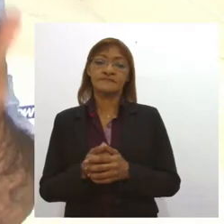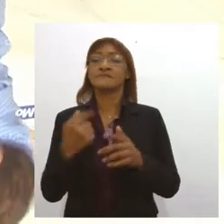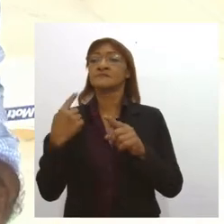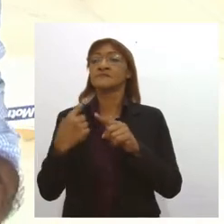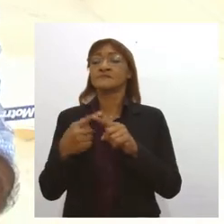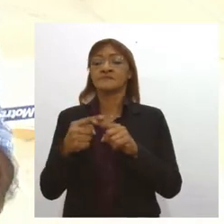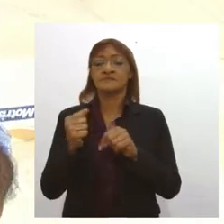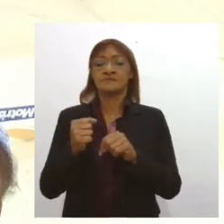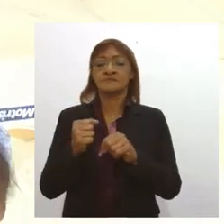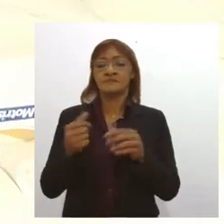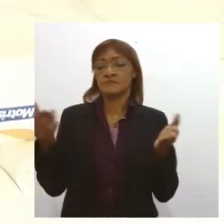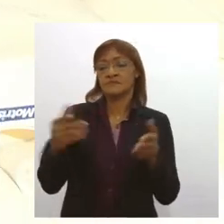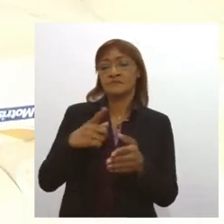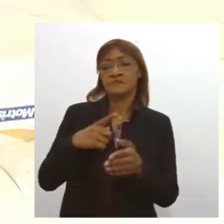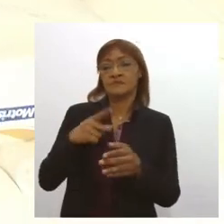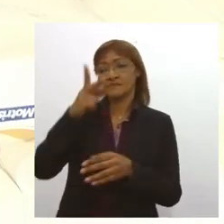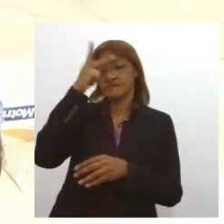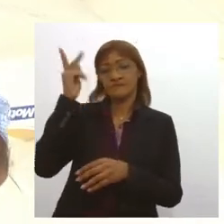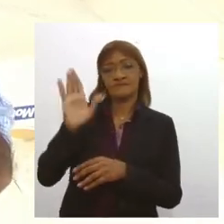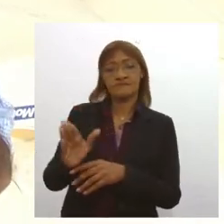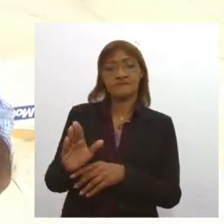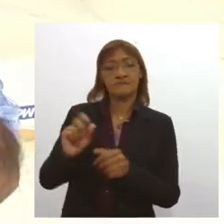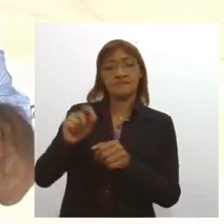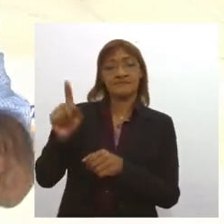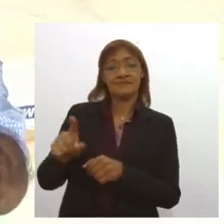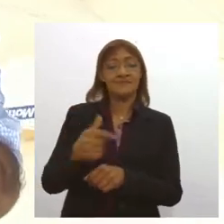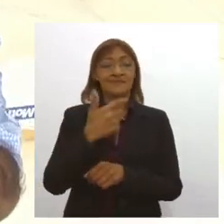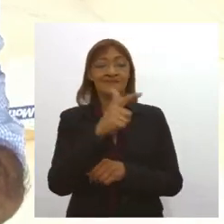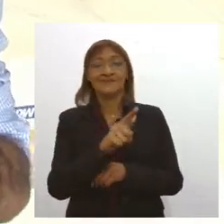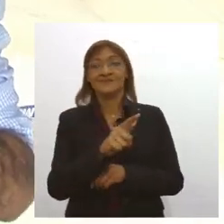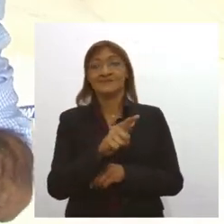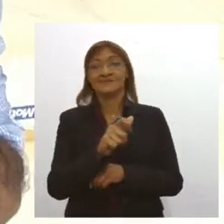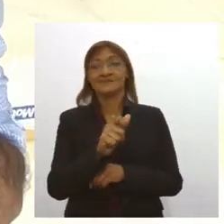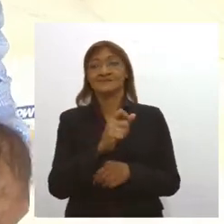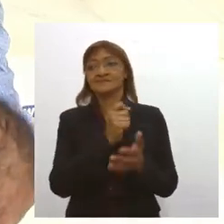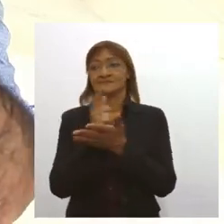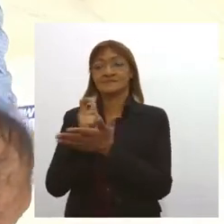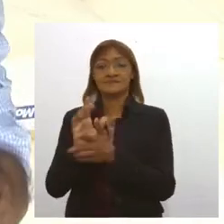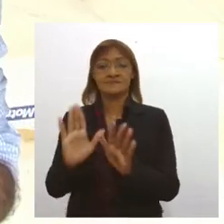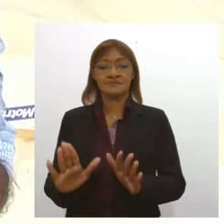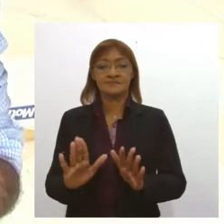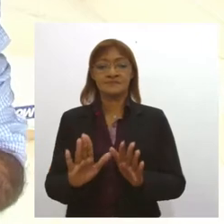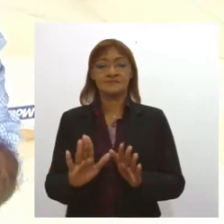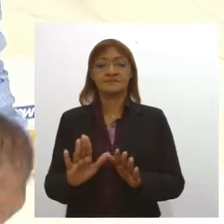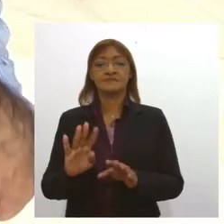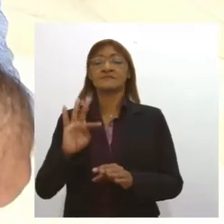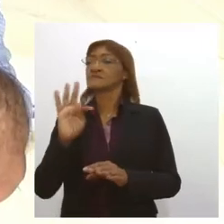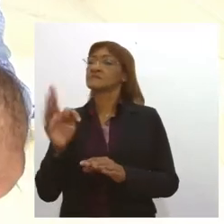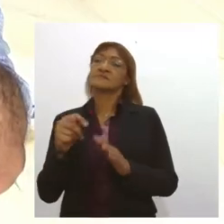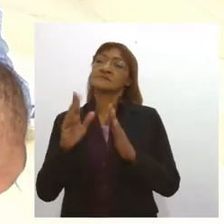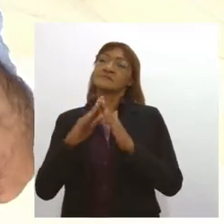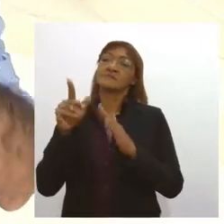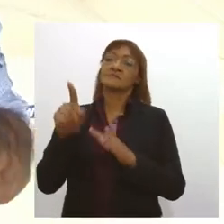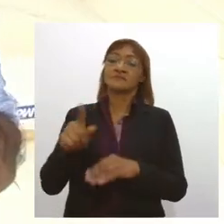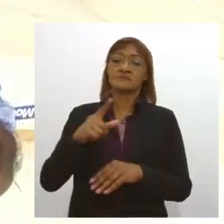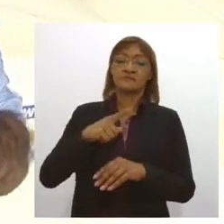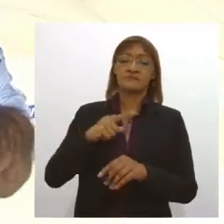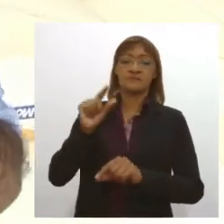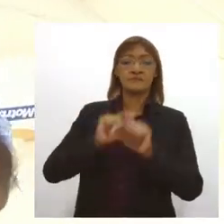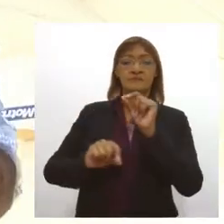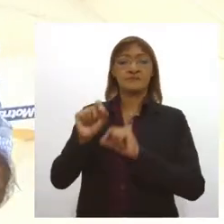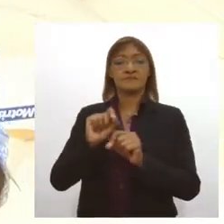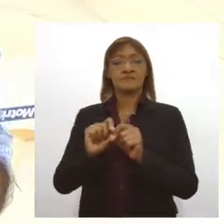existe muito mais produtores do que produtores cooperados então nas suas casas existe a produção e nessa produção